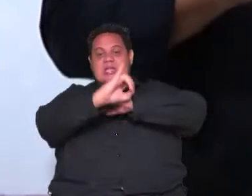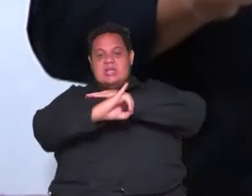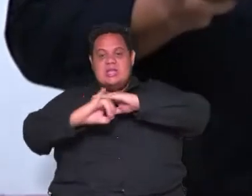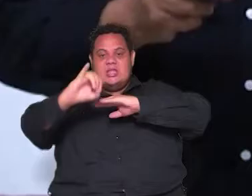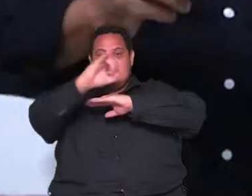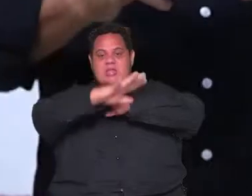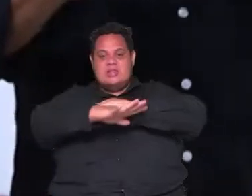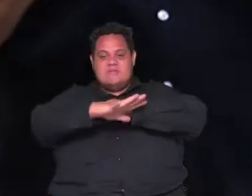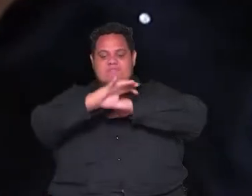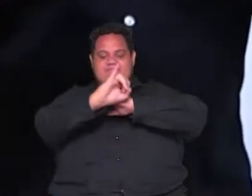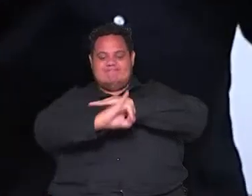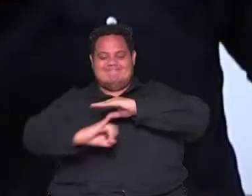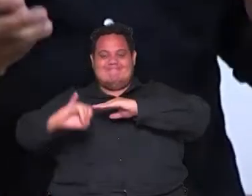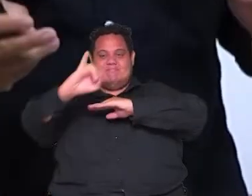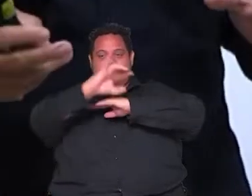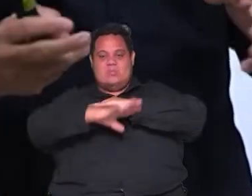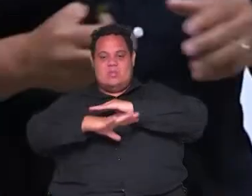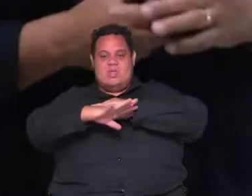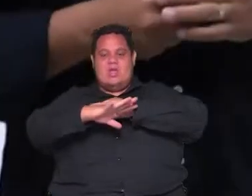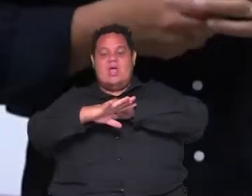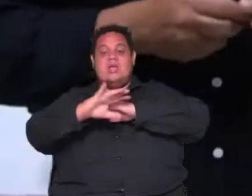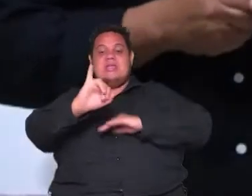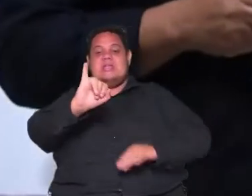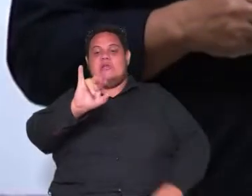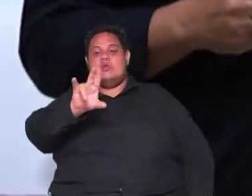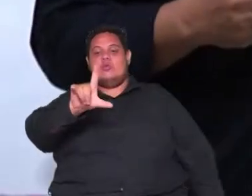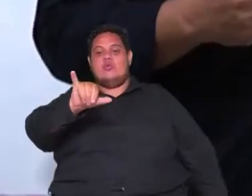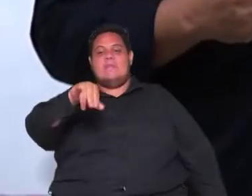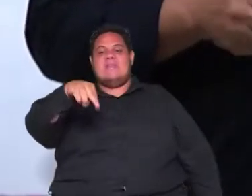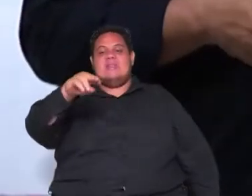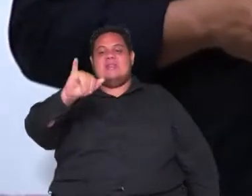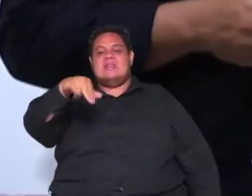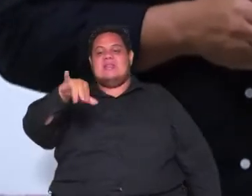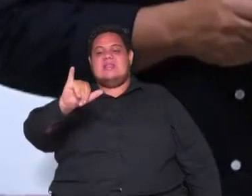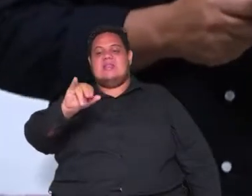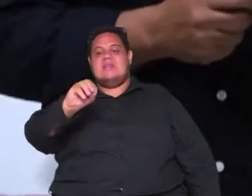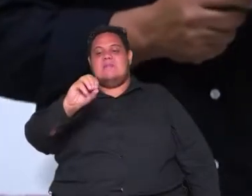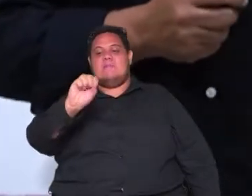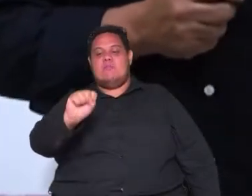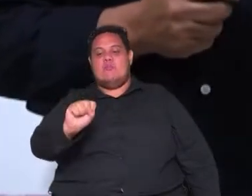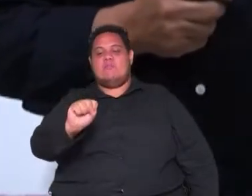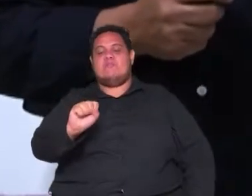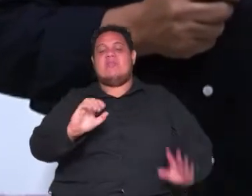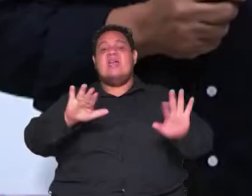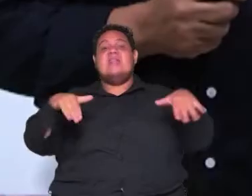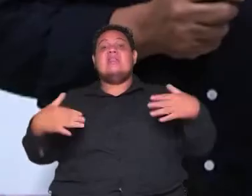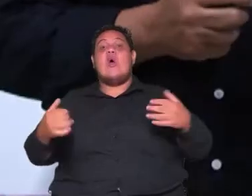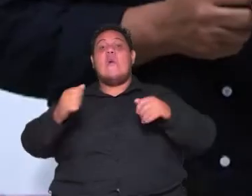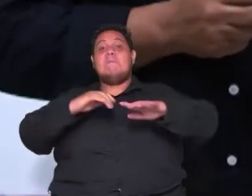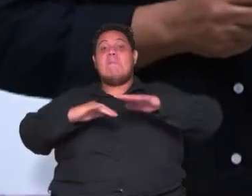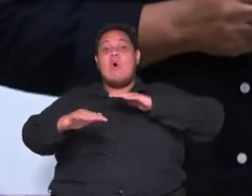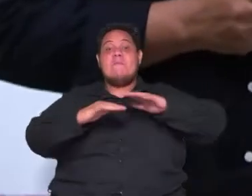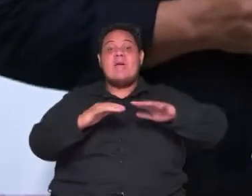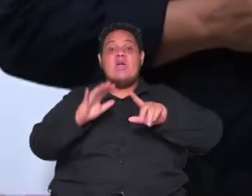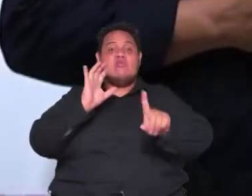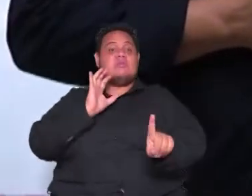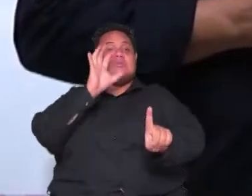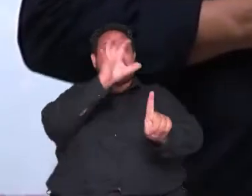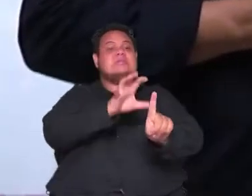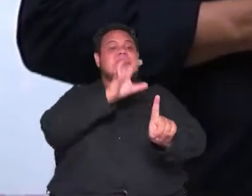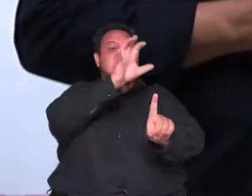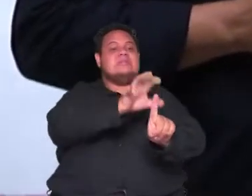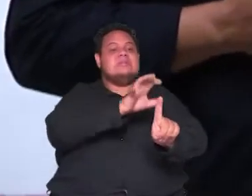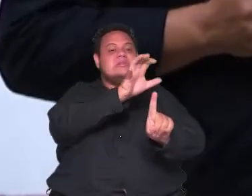nós vamos tratar hoje de um movimento importantíssimo, de um movimento que influenciou vários